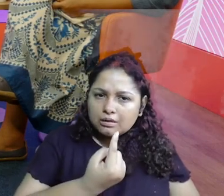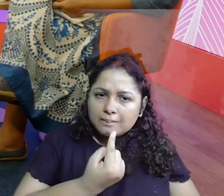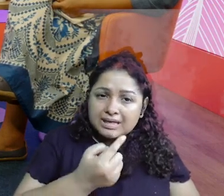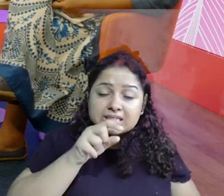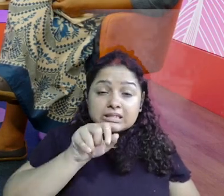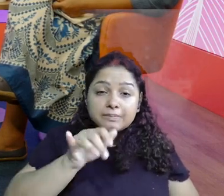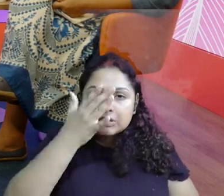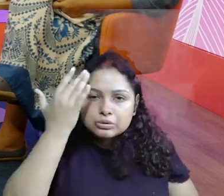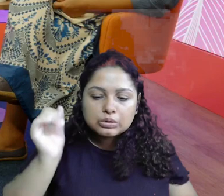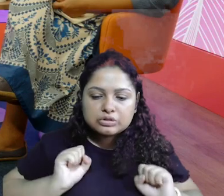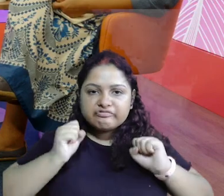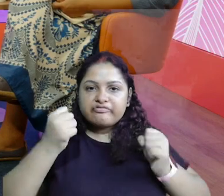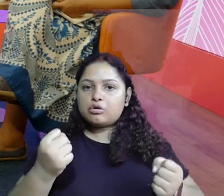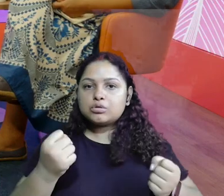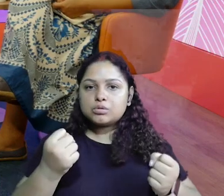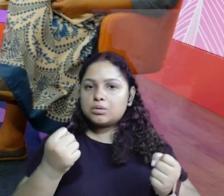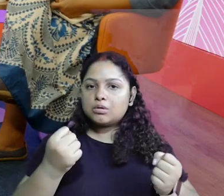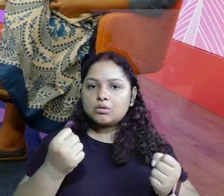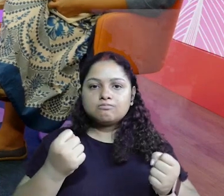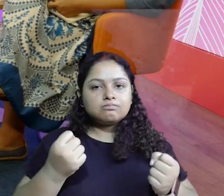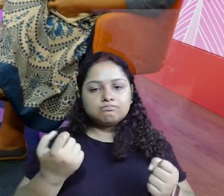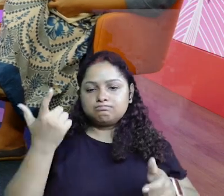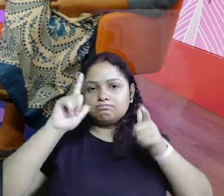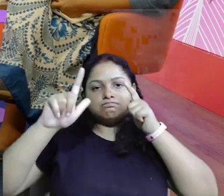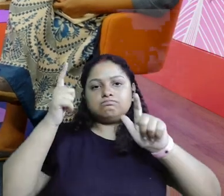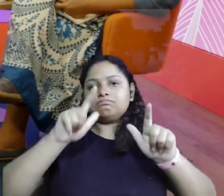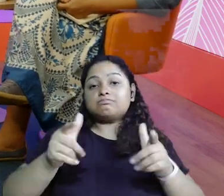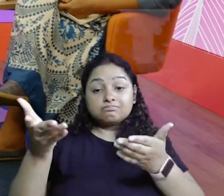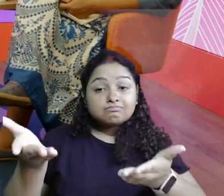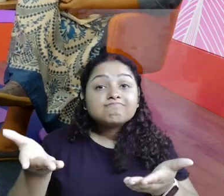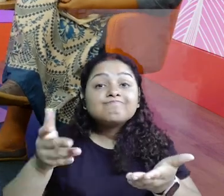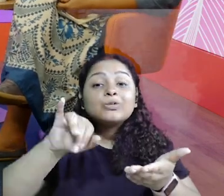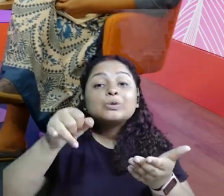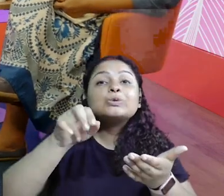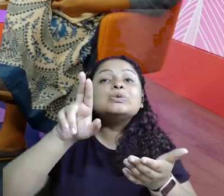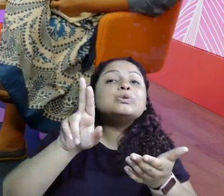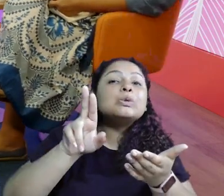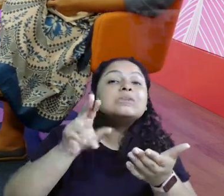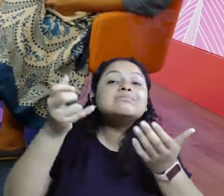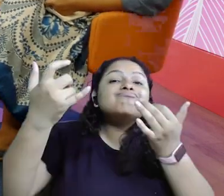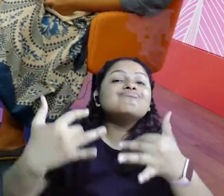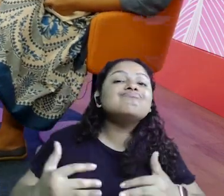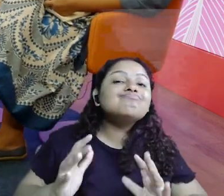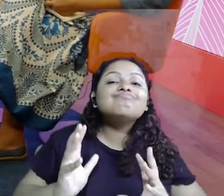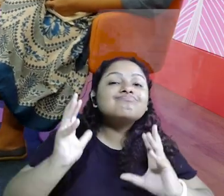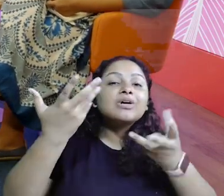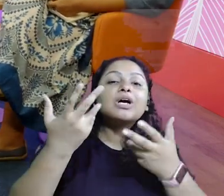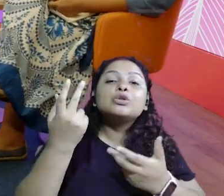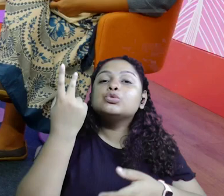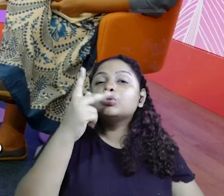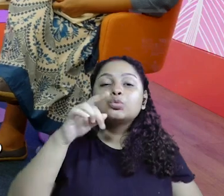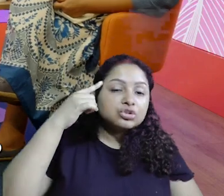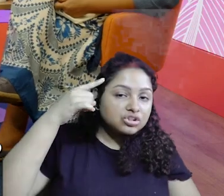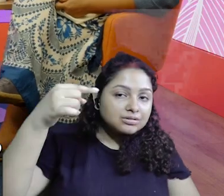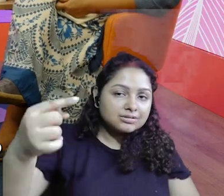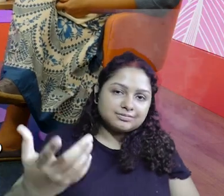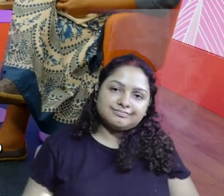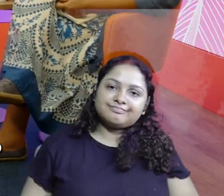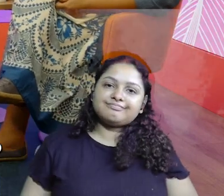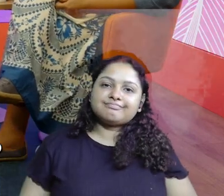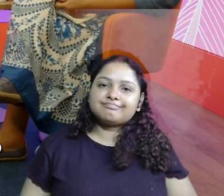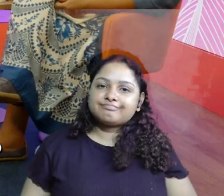não espera acontecer, Exatamente. Faz com o que tem. Então, Ju, conta aí pra gente, né? Essa